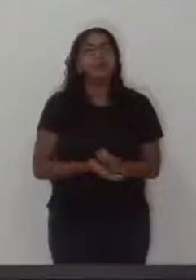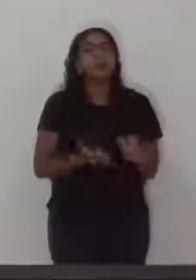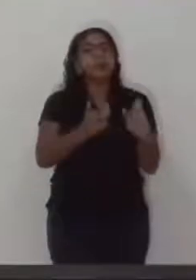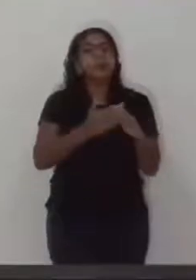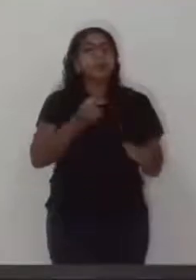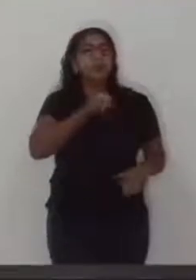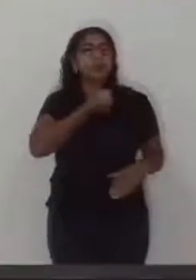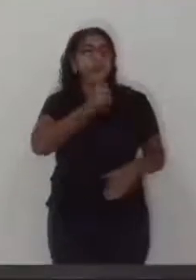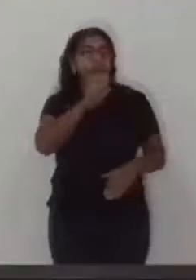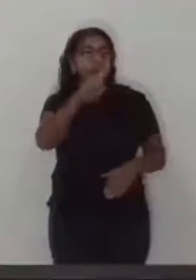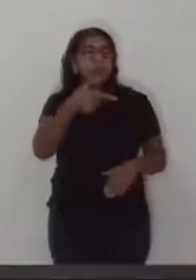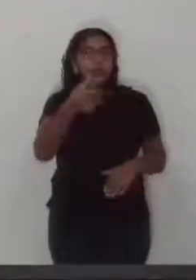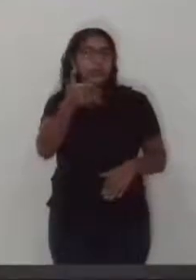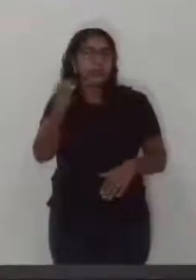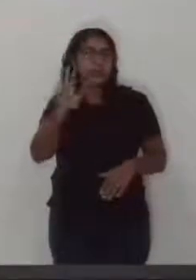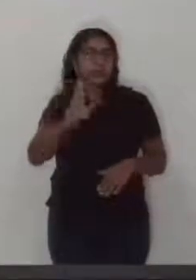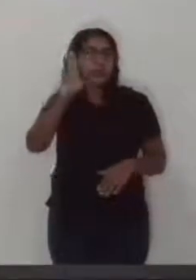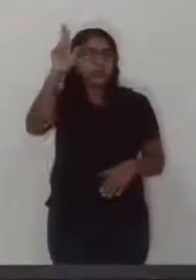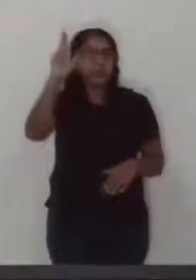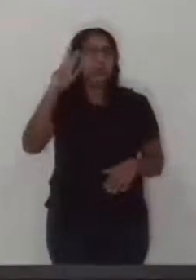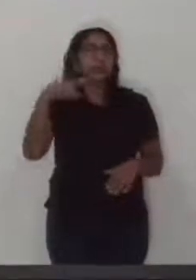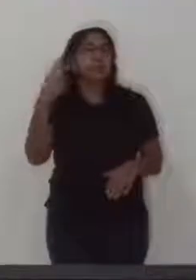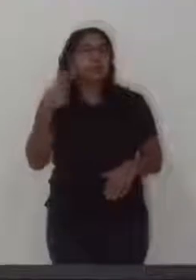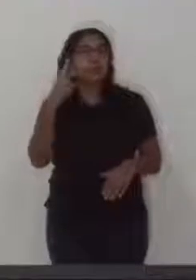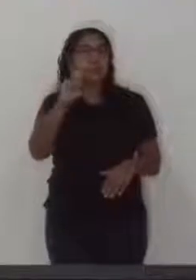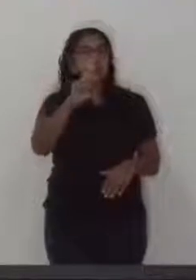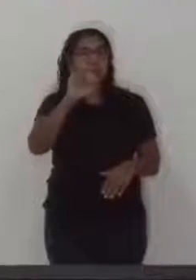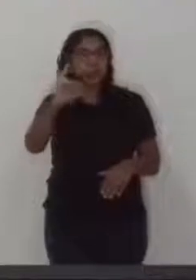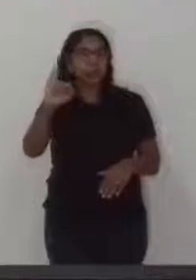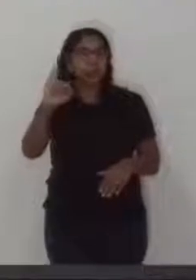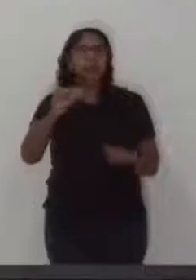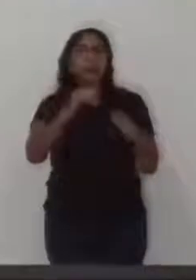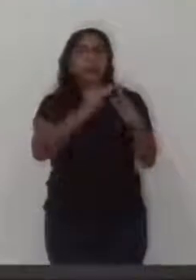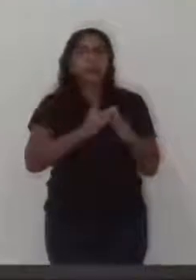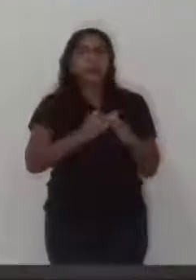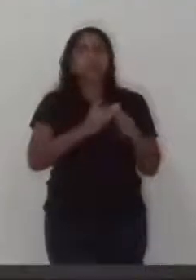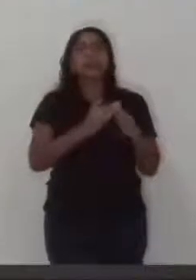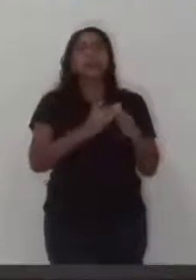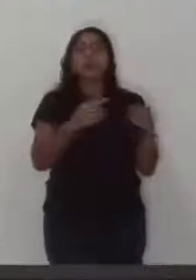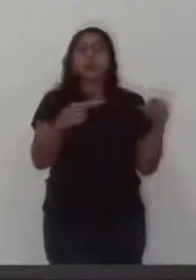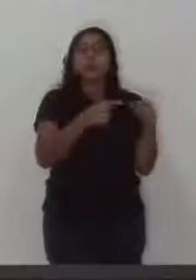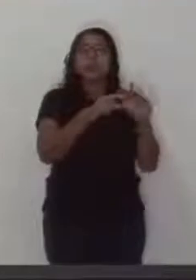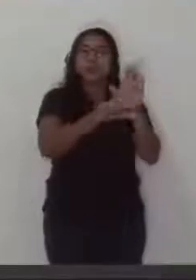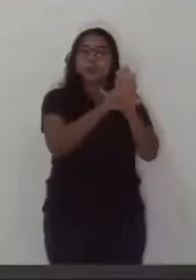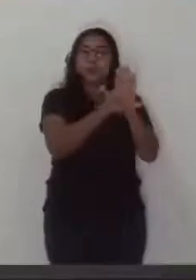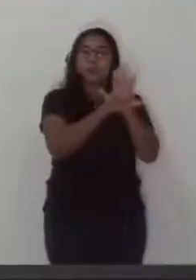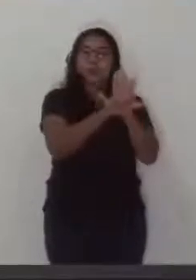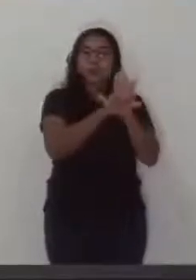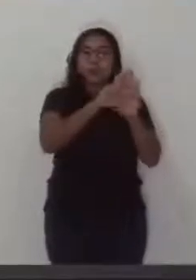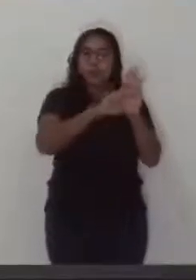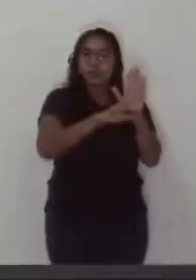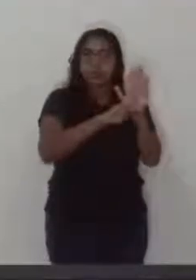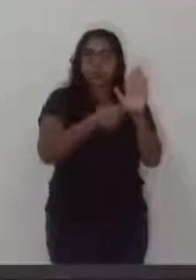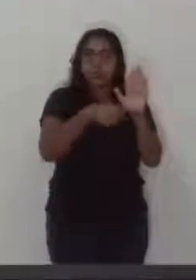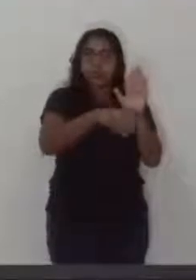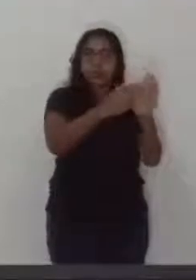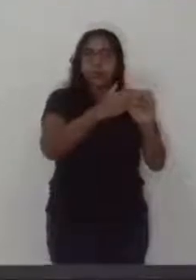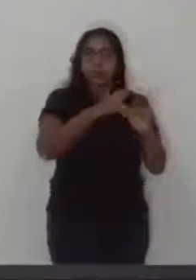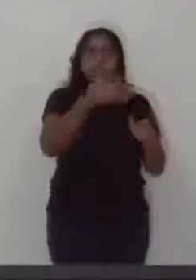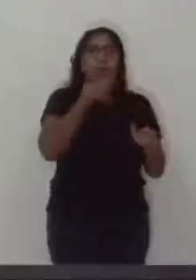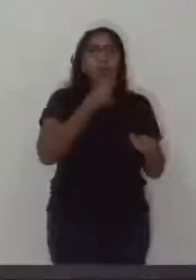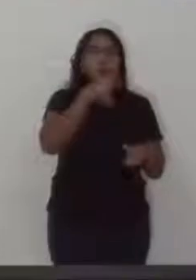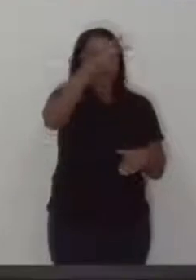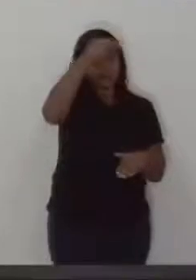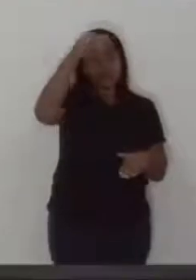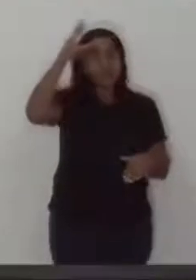Requerimento número 8. 2020, de autoria, vereador Rima Caxeira. Requeremos, de acordo com os preceitos legais regimentais, dicas da douta mesa oficial, senhor prefeito